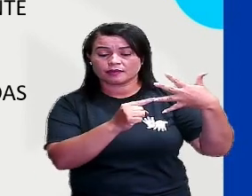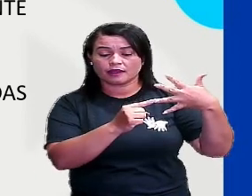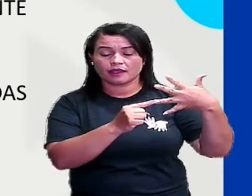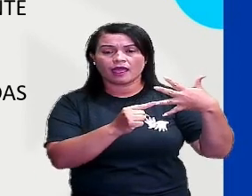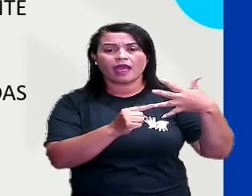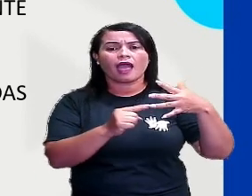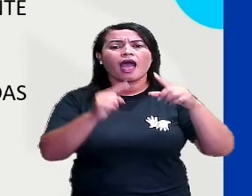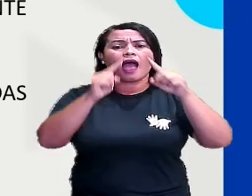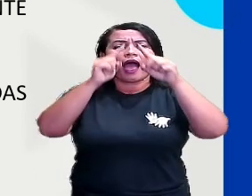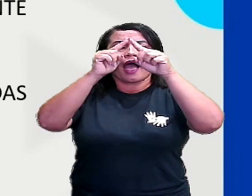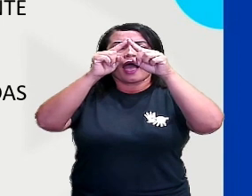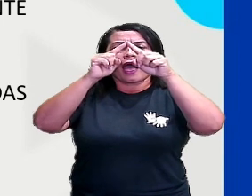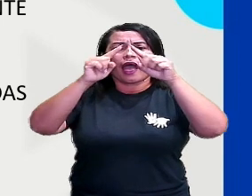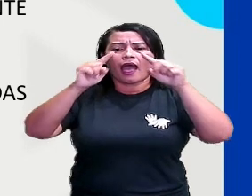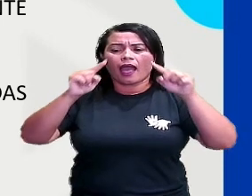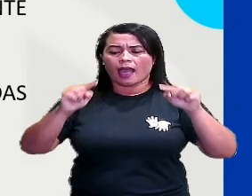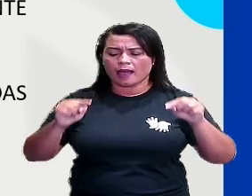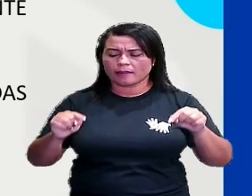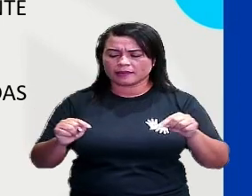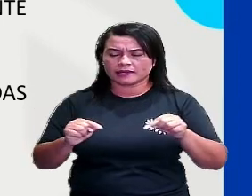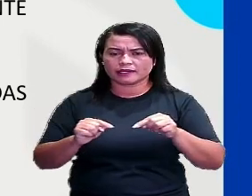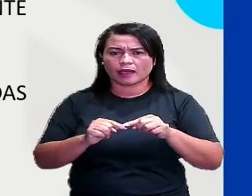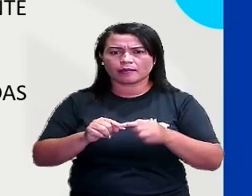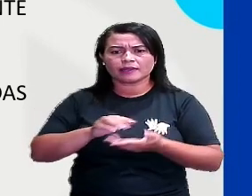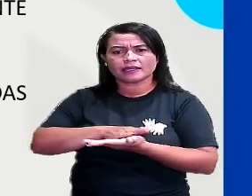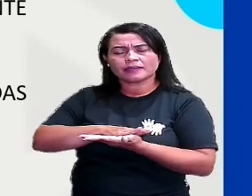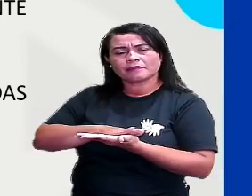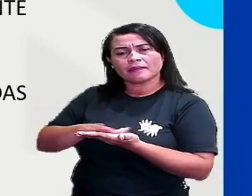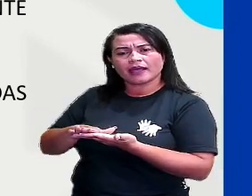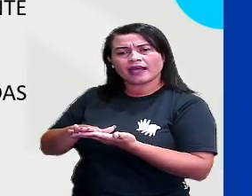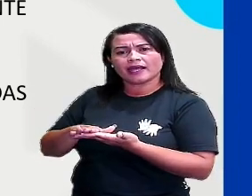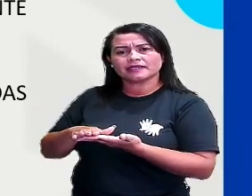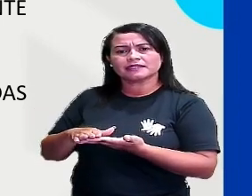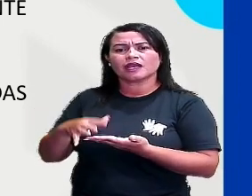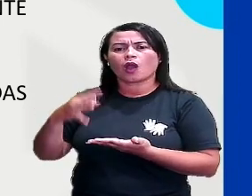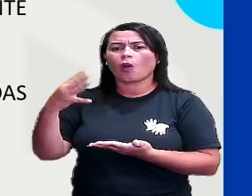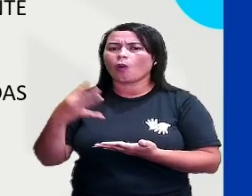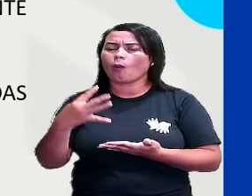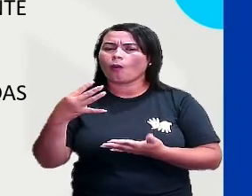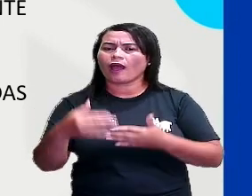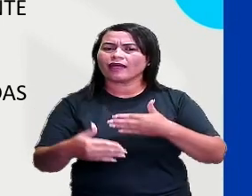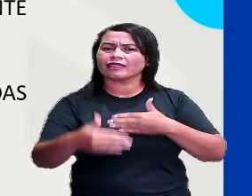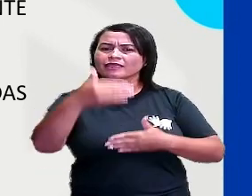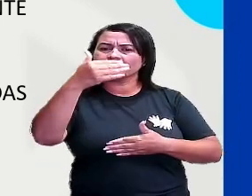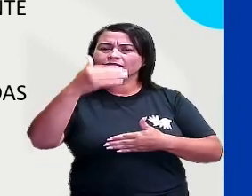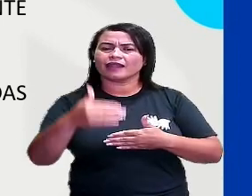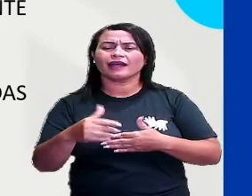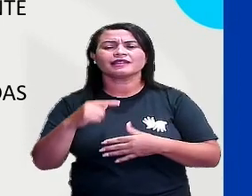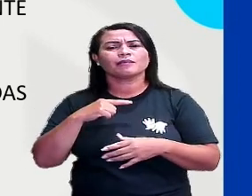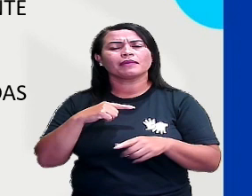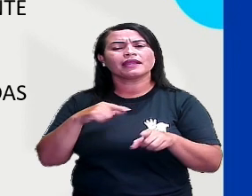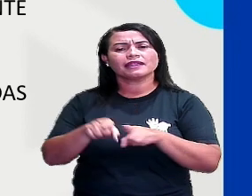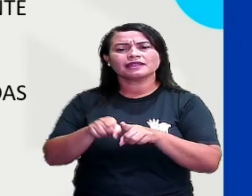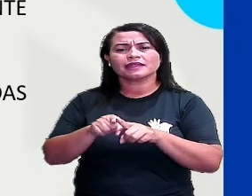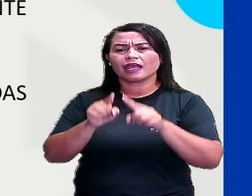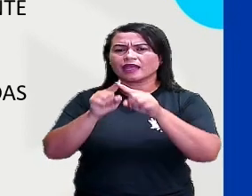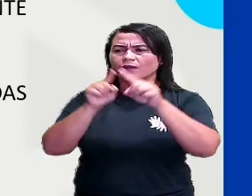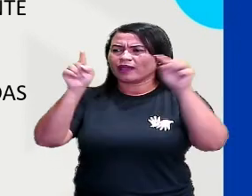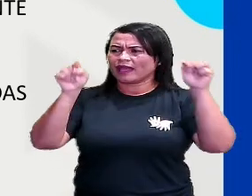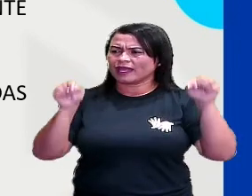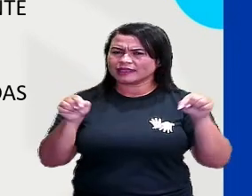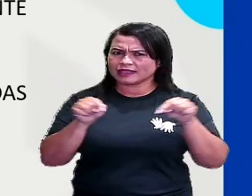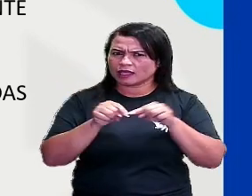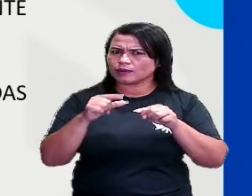pirâmide de base quadrada é formada a partir das figuras geométricas planas, retângulo e triângulo. Opa,